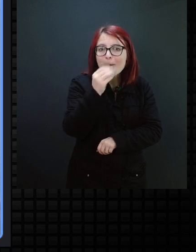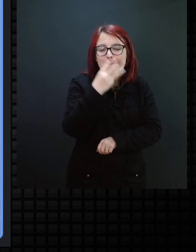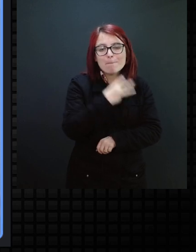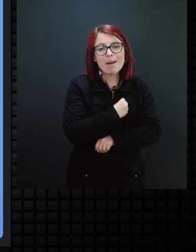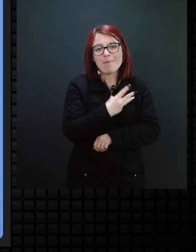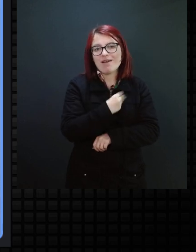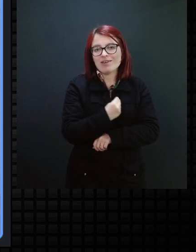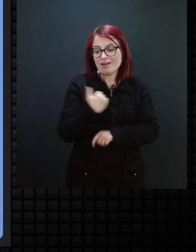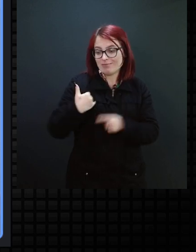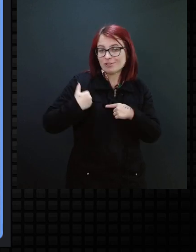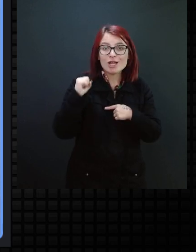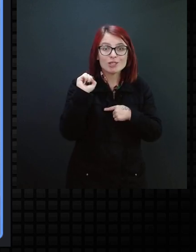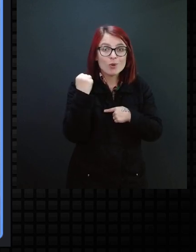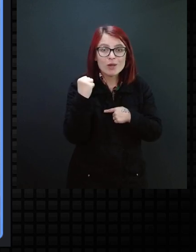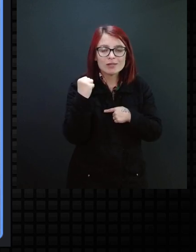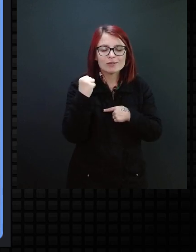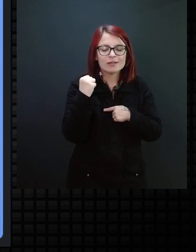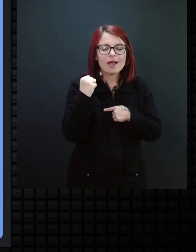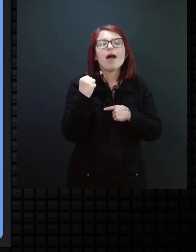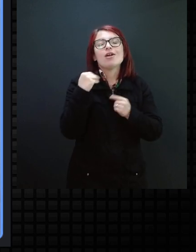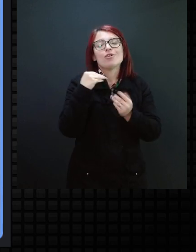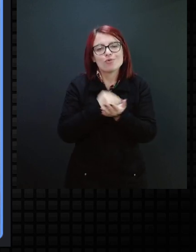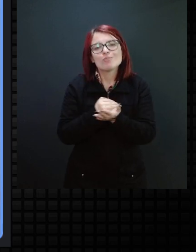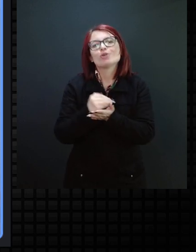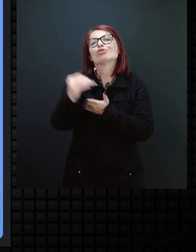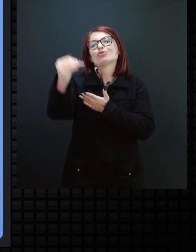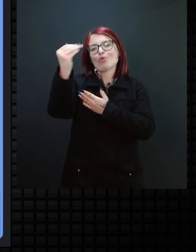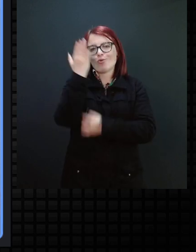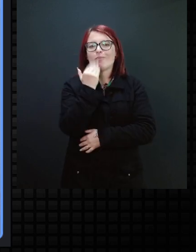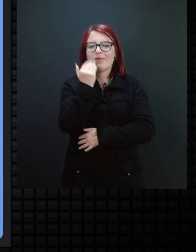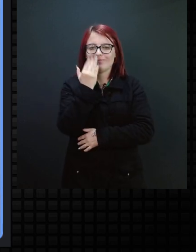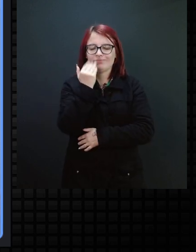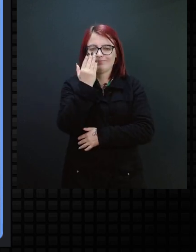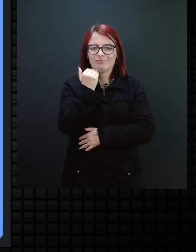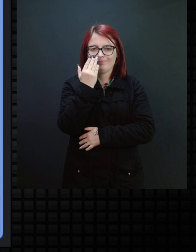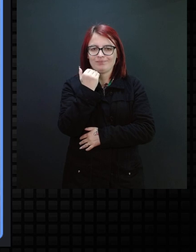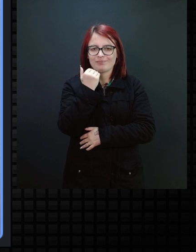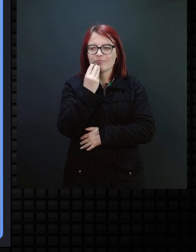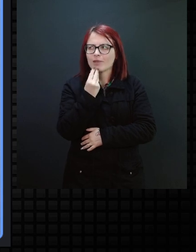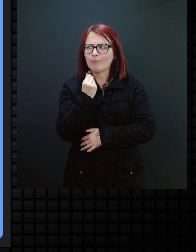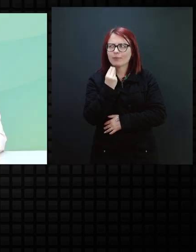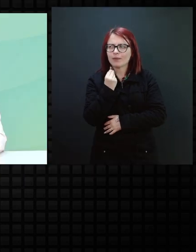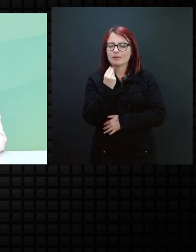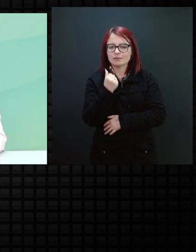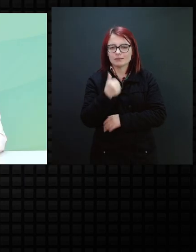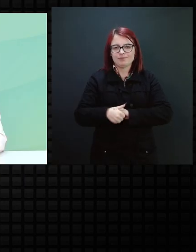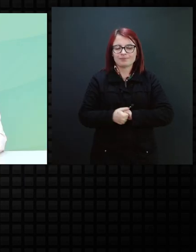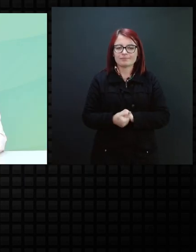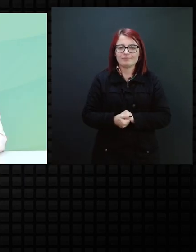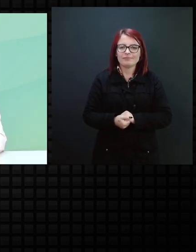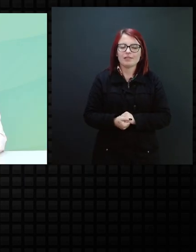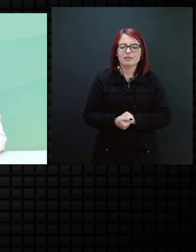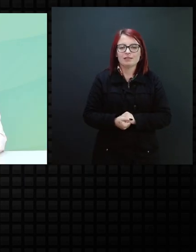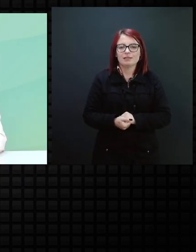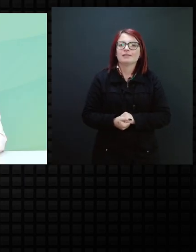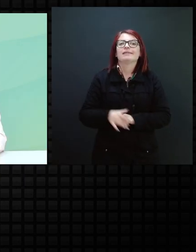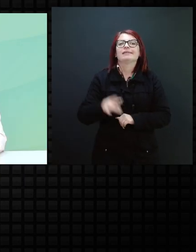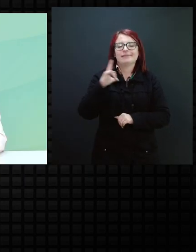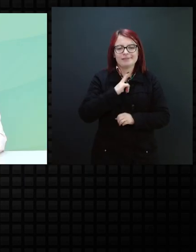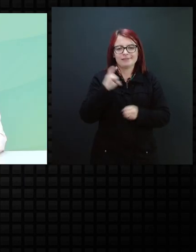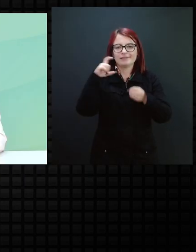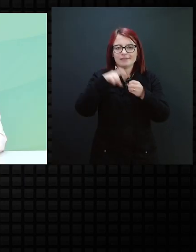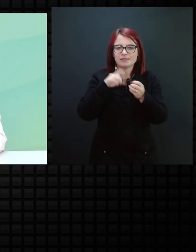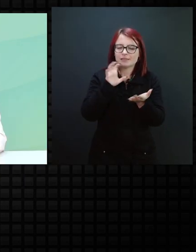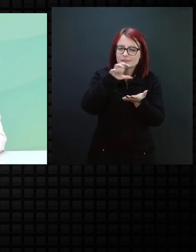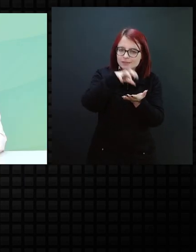sete para oito anos. Foi quando ele iniciou a alimentação pastosa. E isso com a parceria do centro